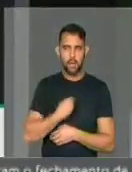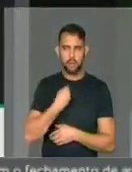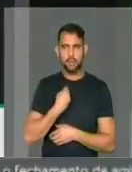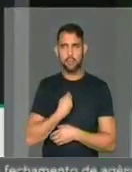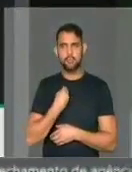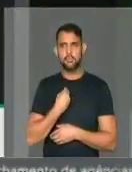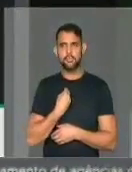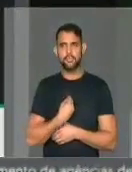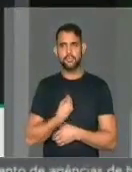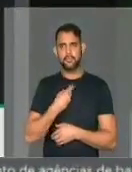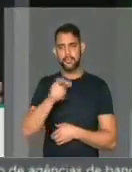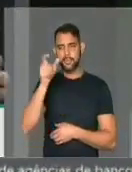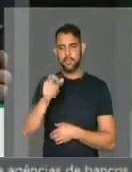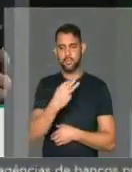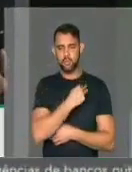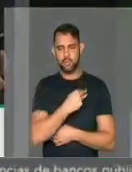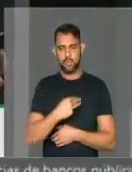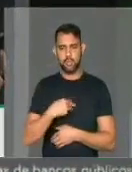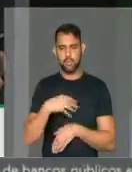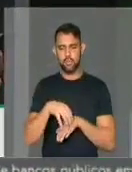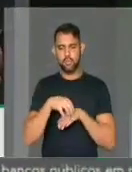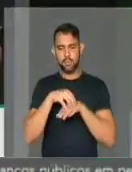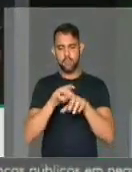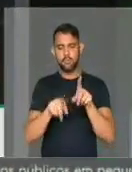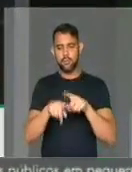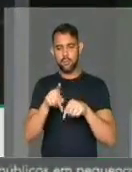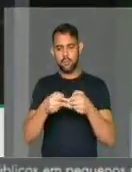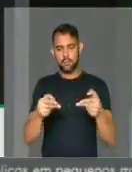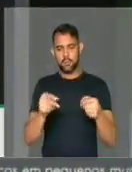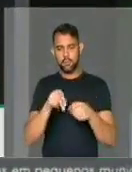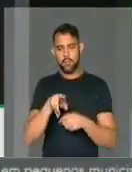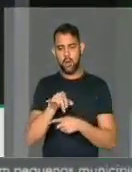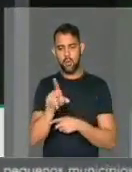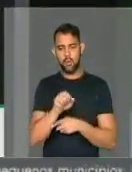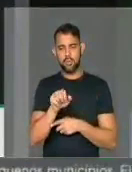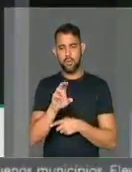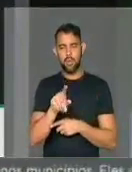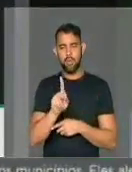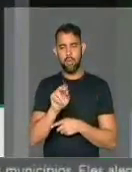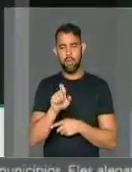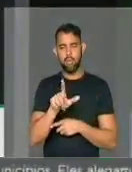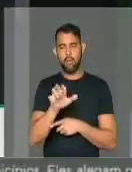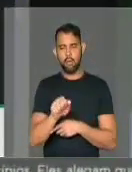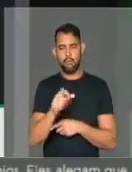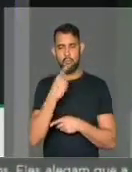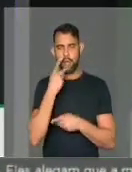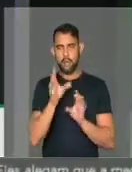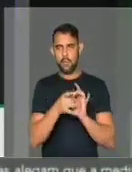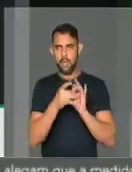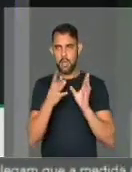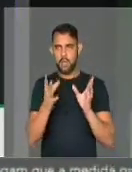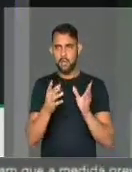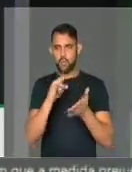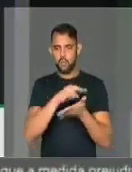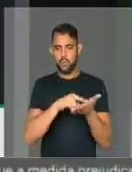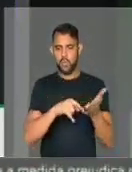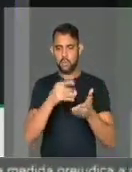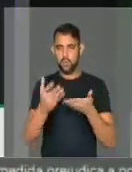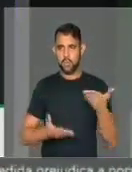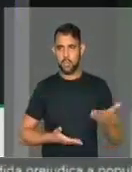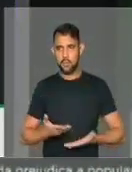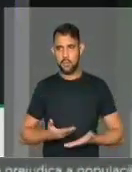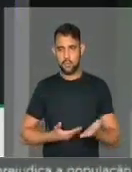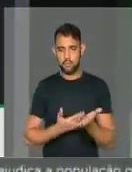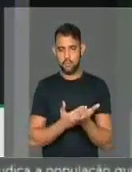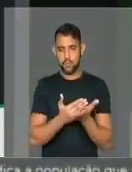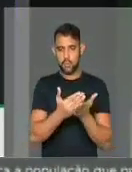na presença do ministro do transporte, Maurício Quintela, foi dada a ordem de serviço para